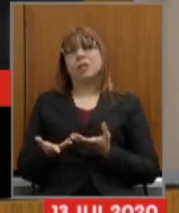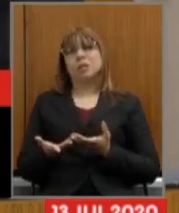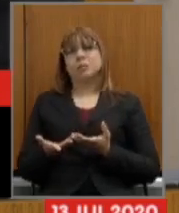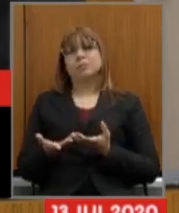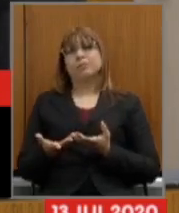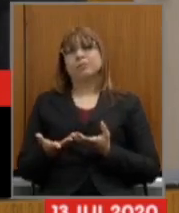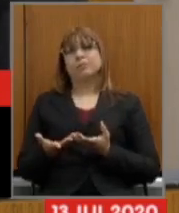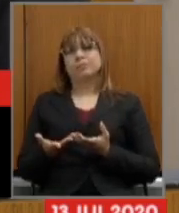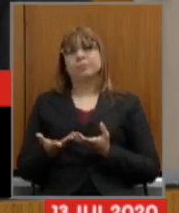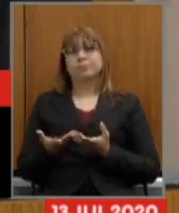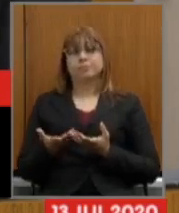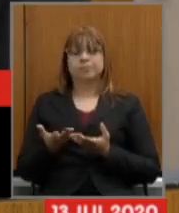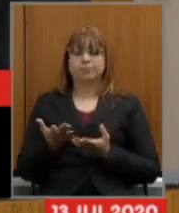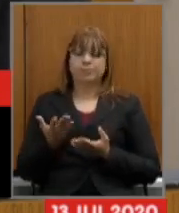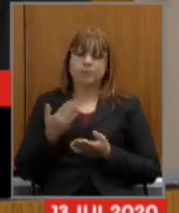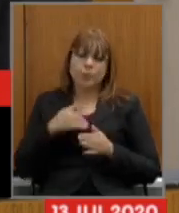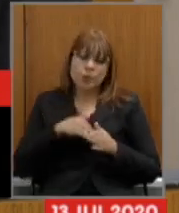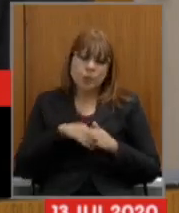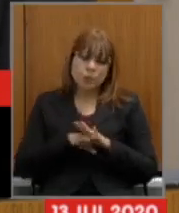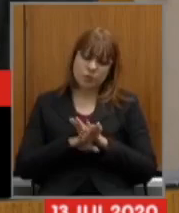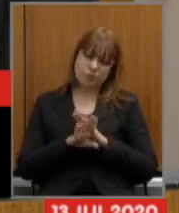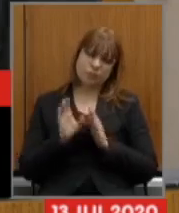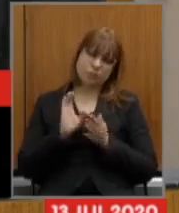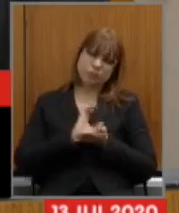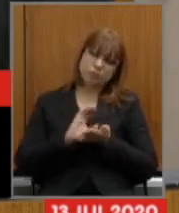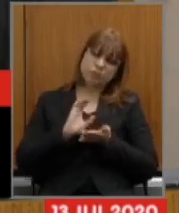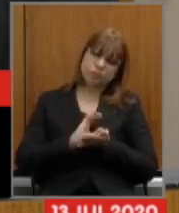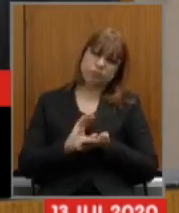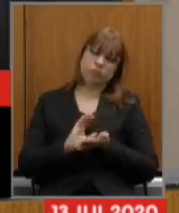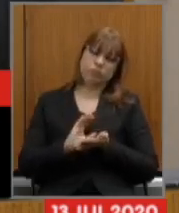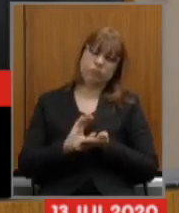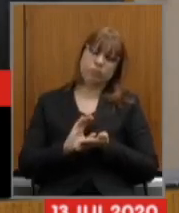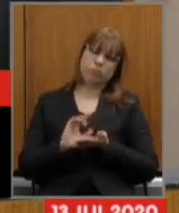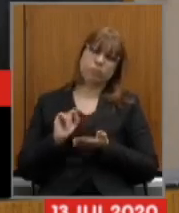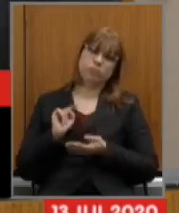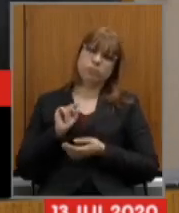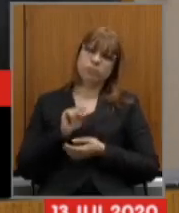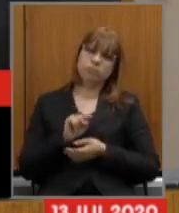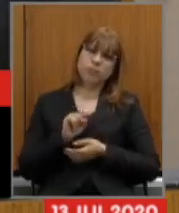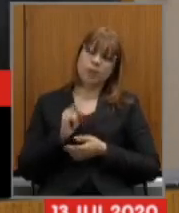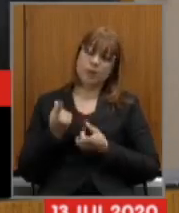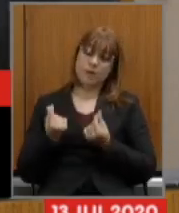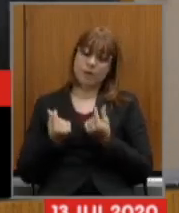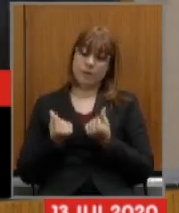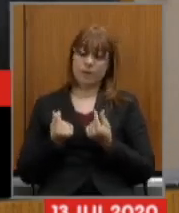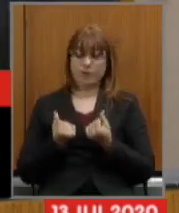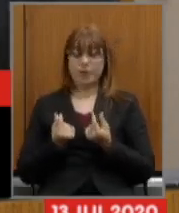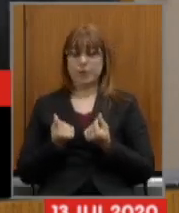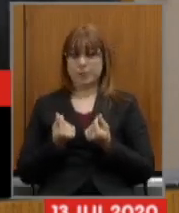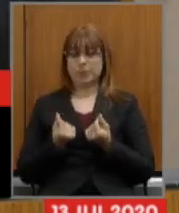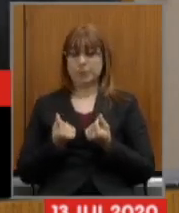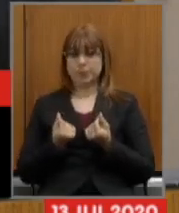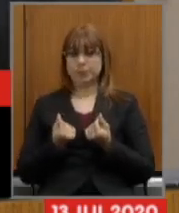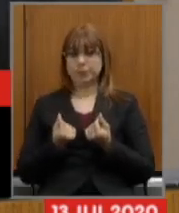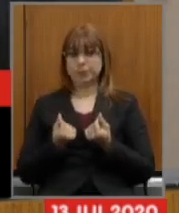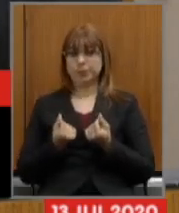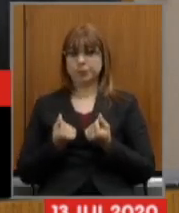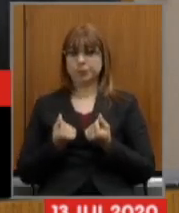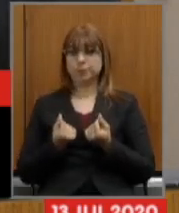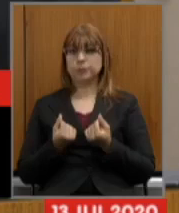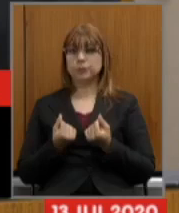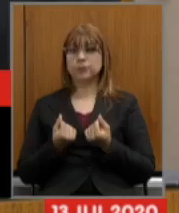capitalizado ele é um fundo financeiro então